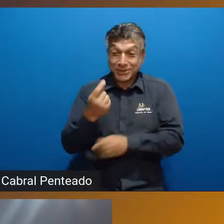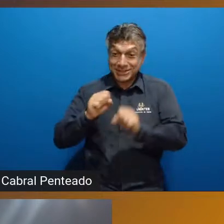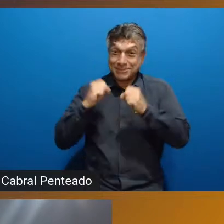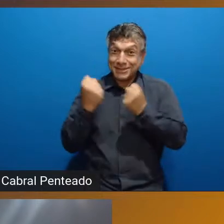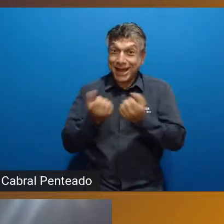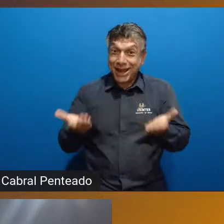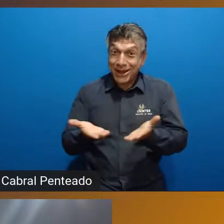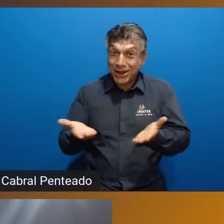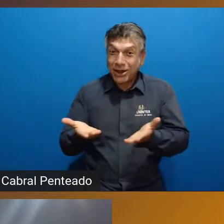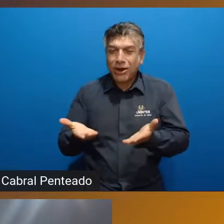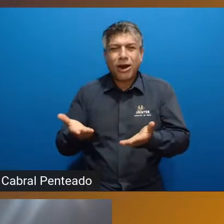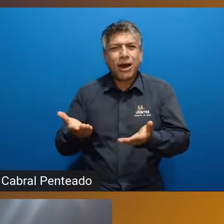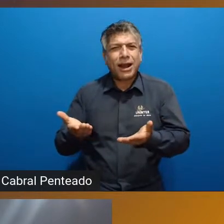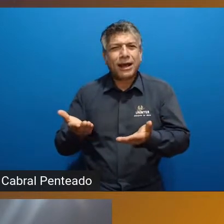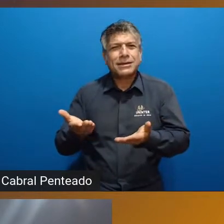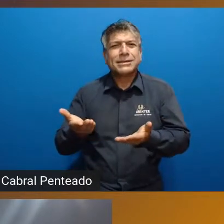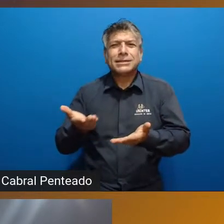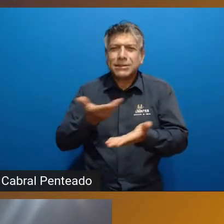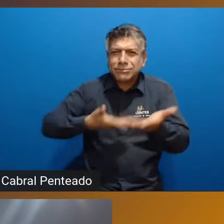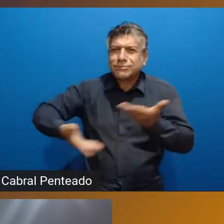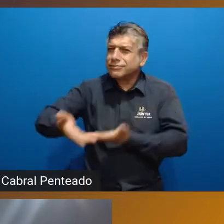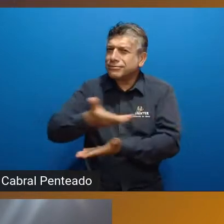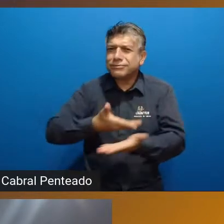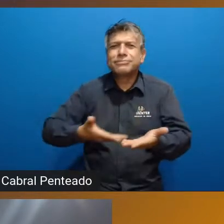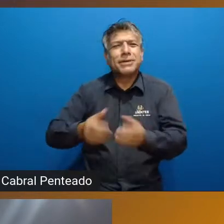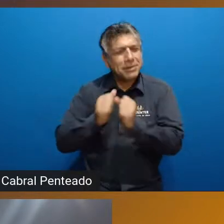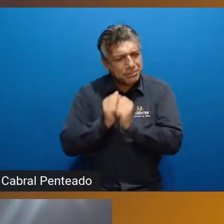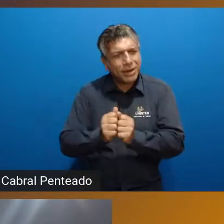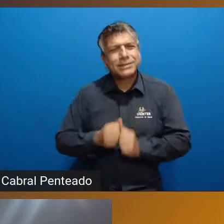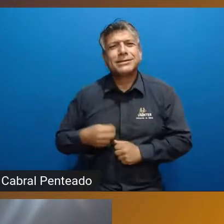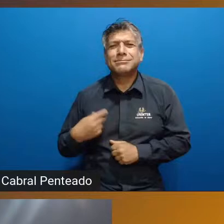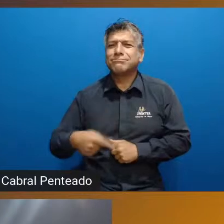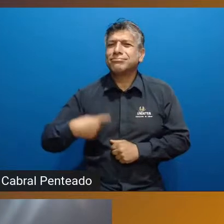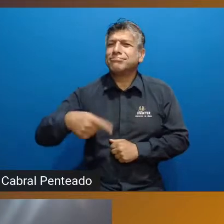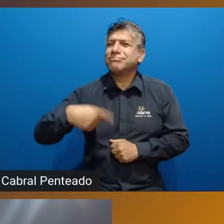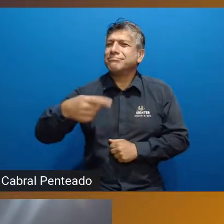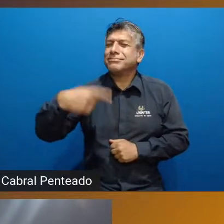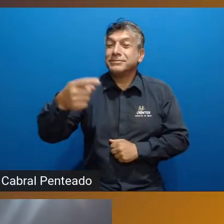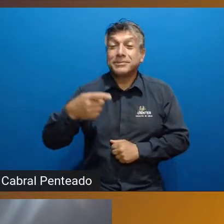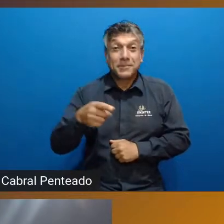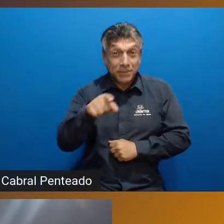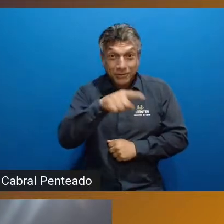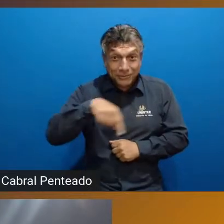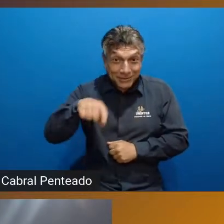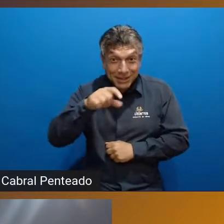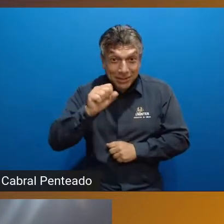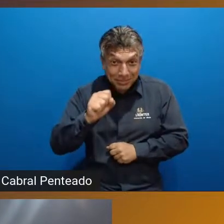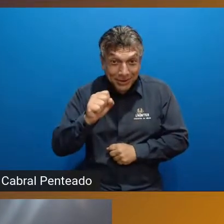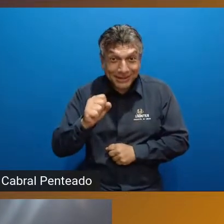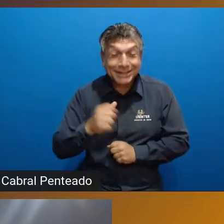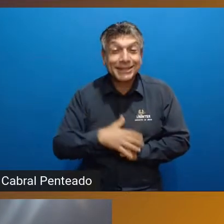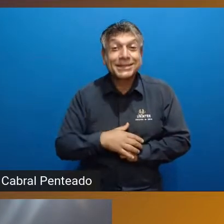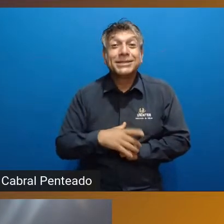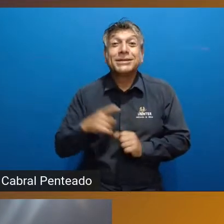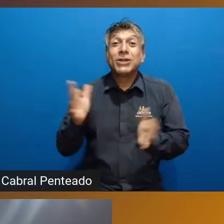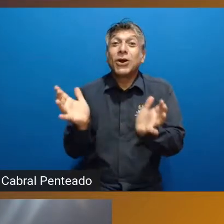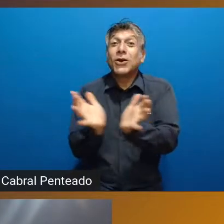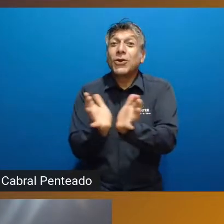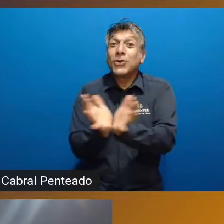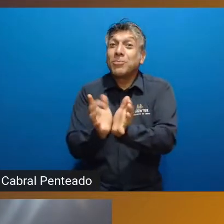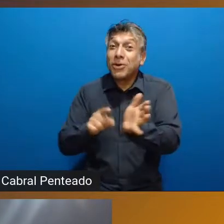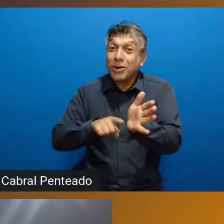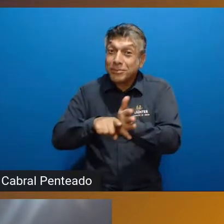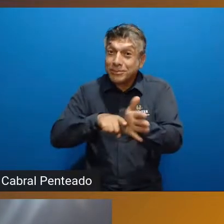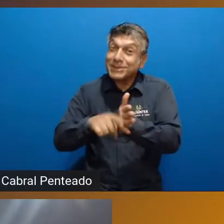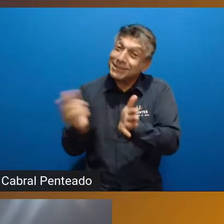relação continua e pode continuar por muito tempo. Como, por exemplo, vocês podem muito bem participar do nosso grupo de pesquisa.